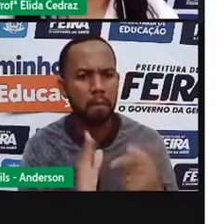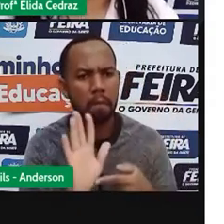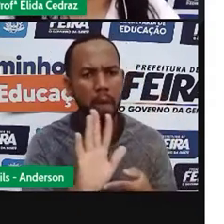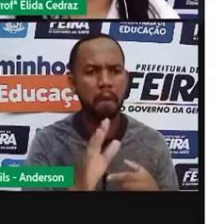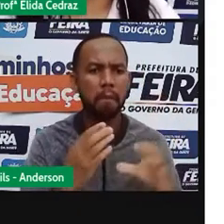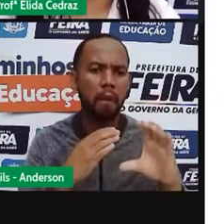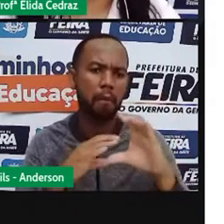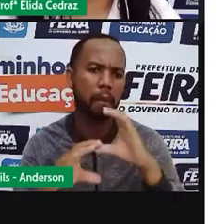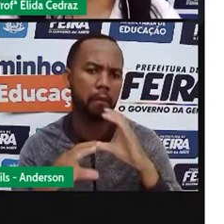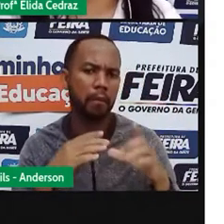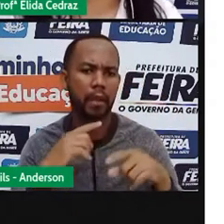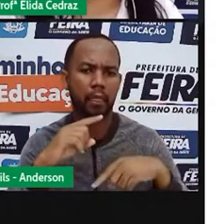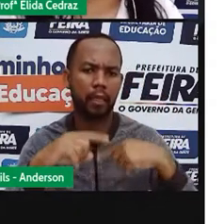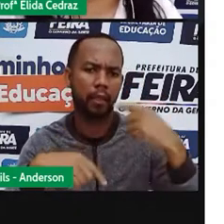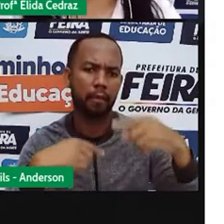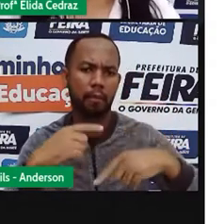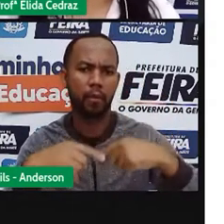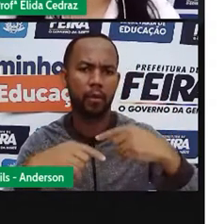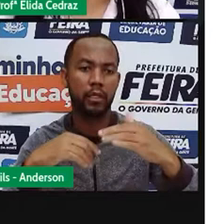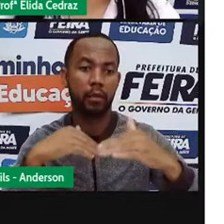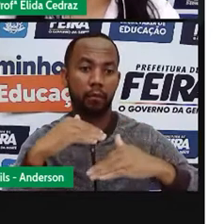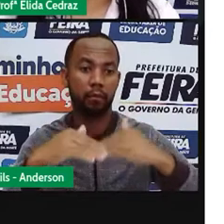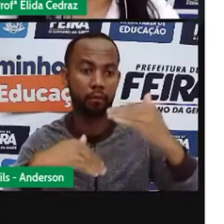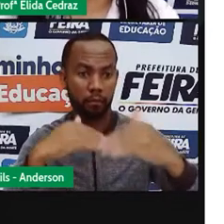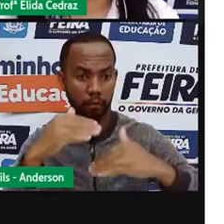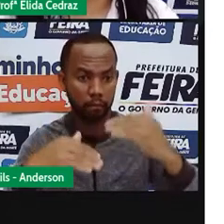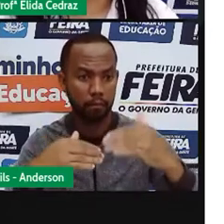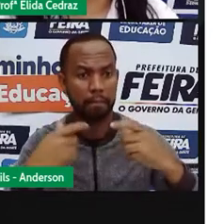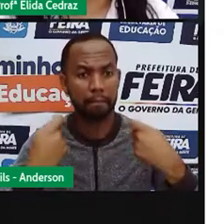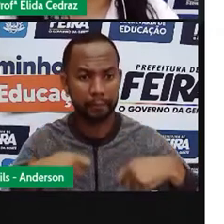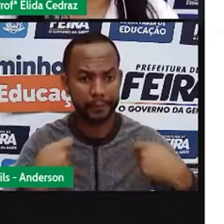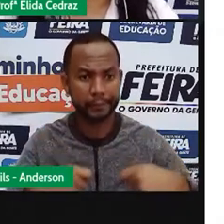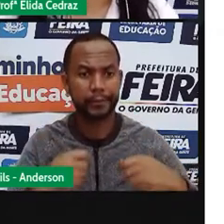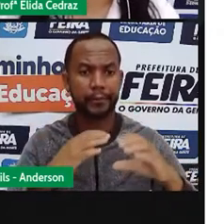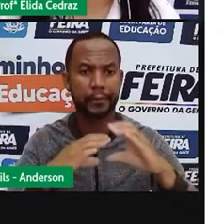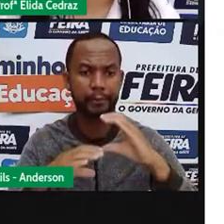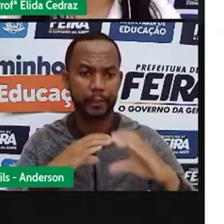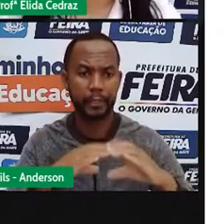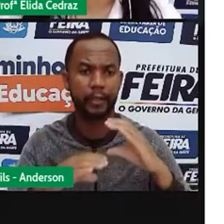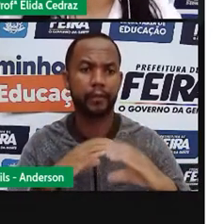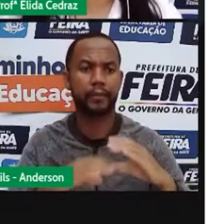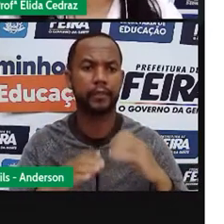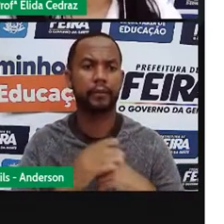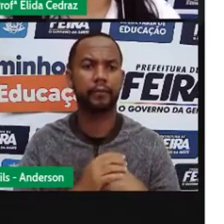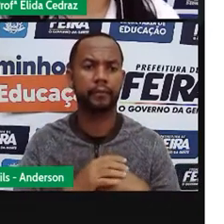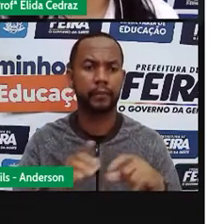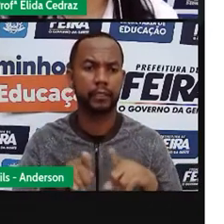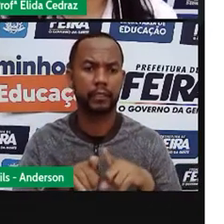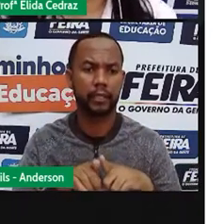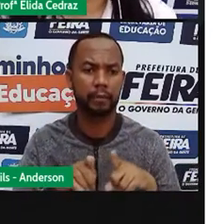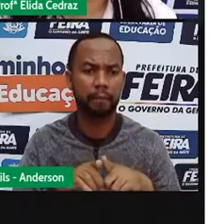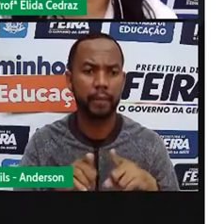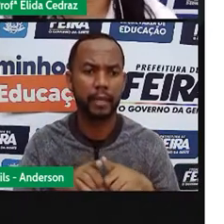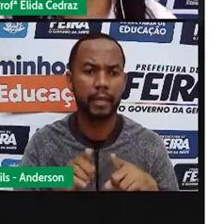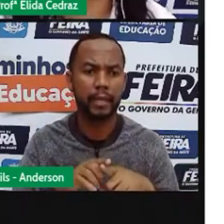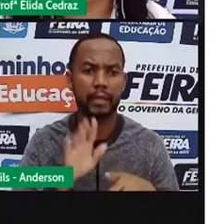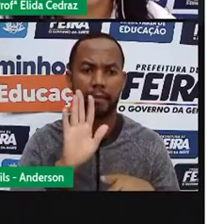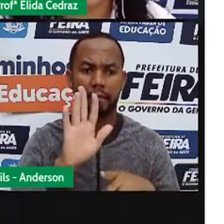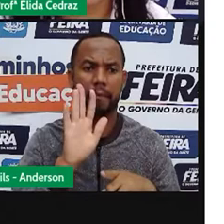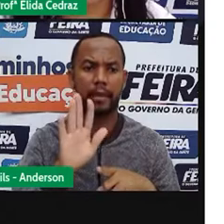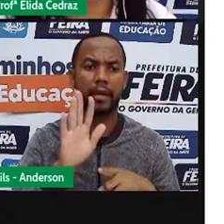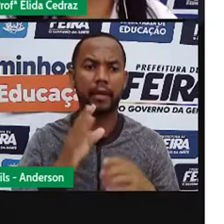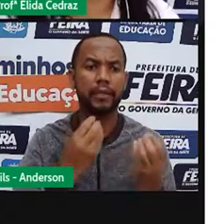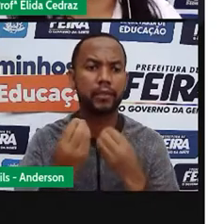Com o tempo, a necessidade de comunicação aumentou e surgiram formas mais claras e